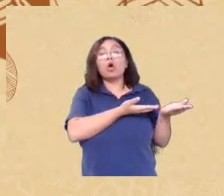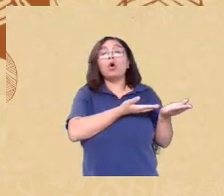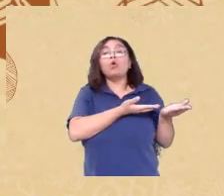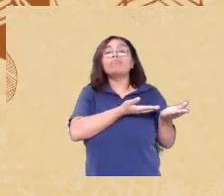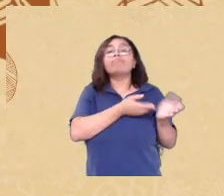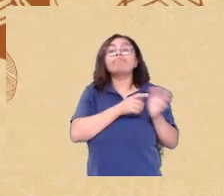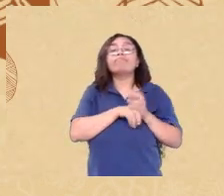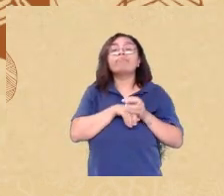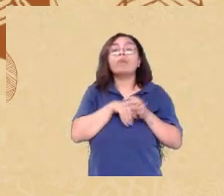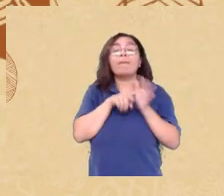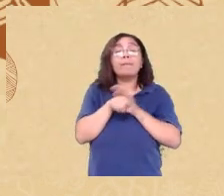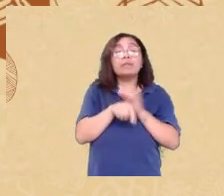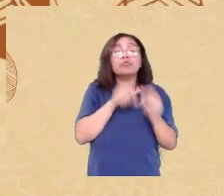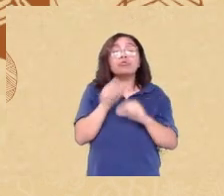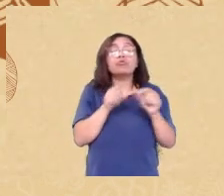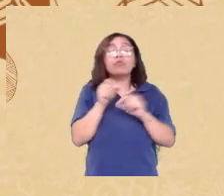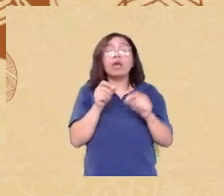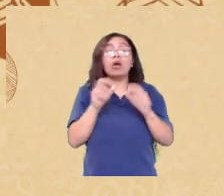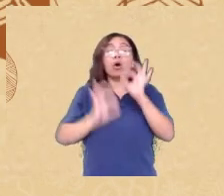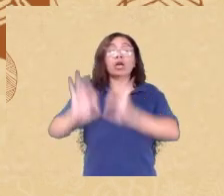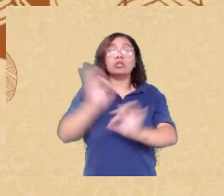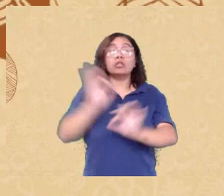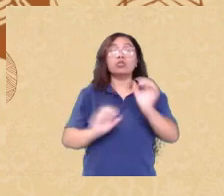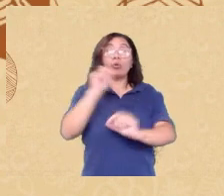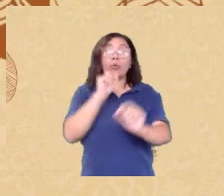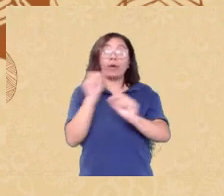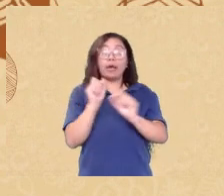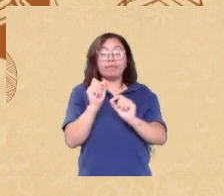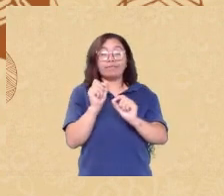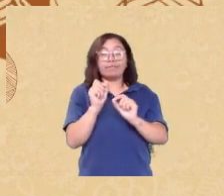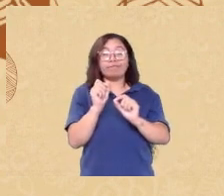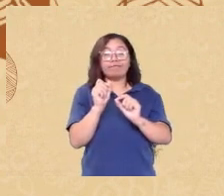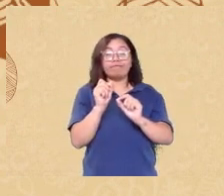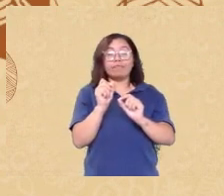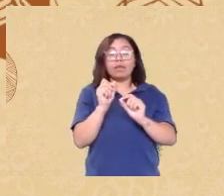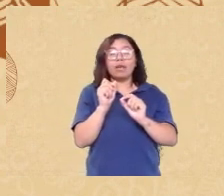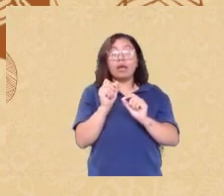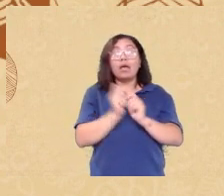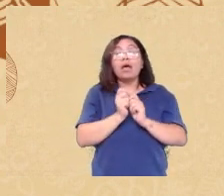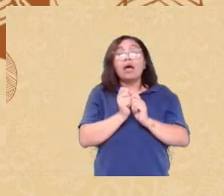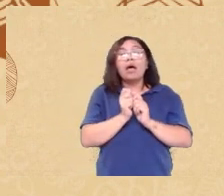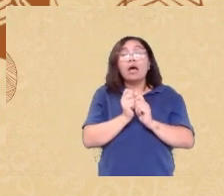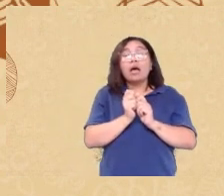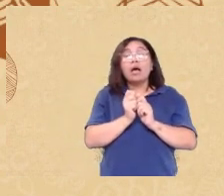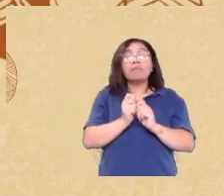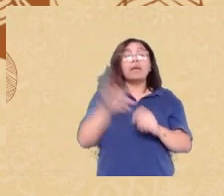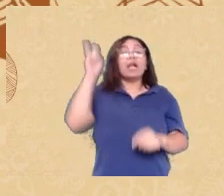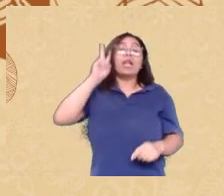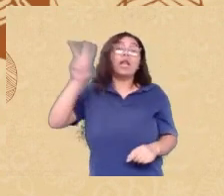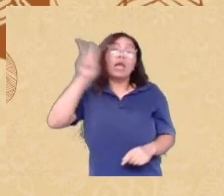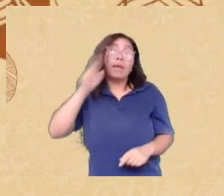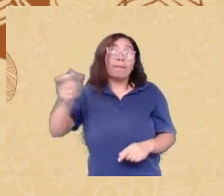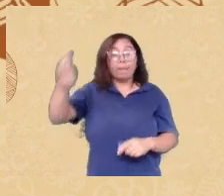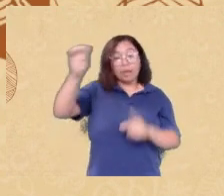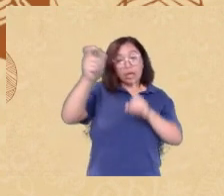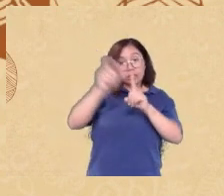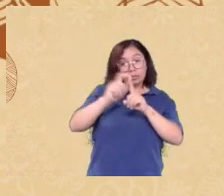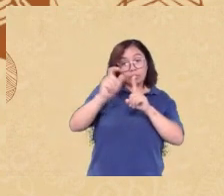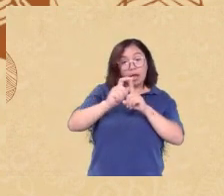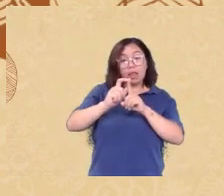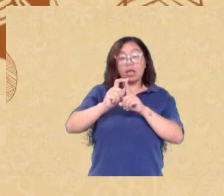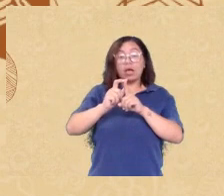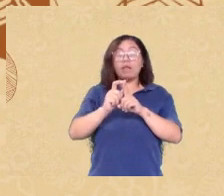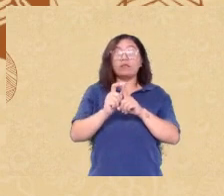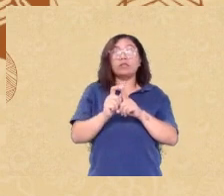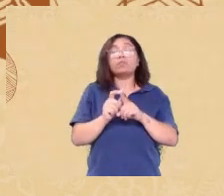ficou só no QI então aqui é um teste de recordação livre de palavras para medir a memória episódica das pessoas nesse